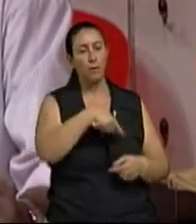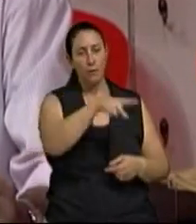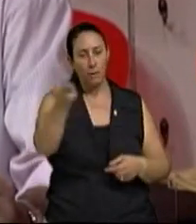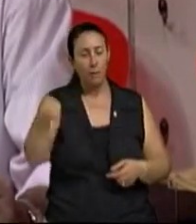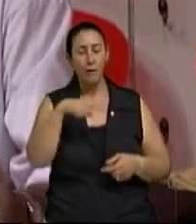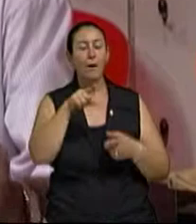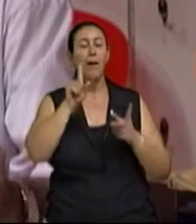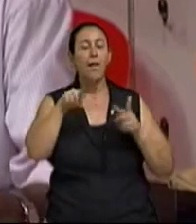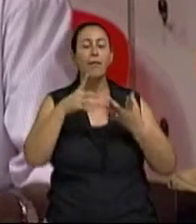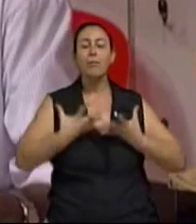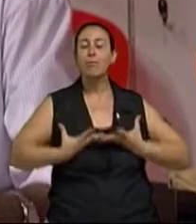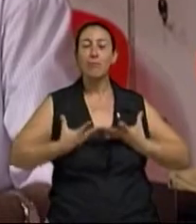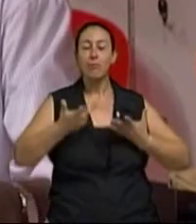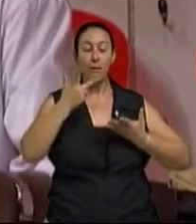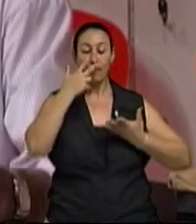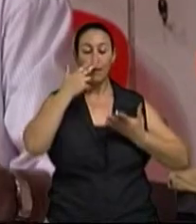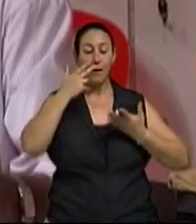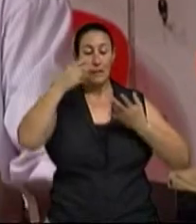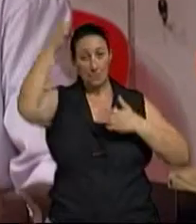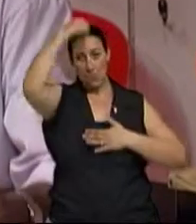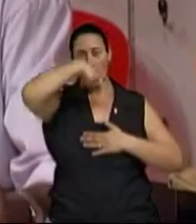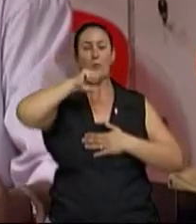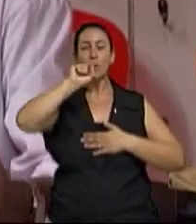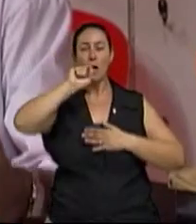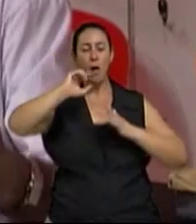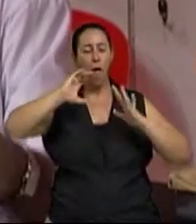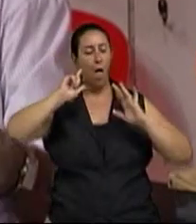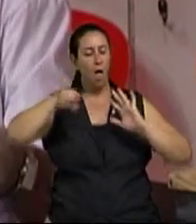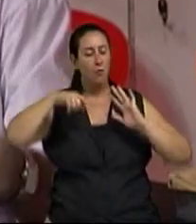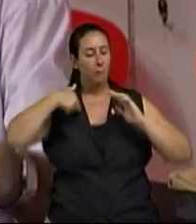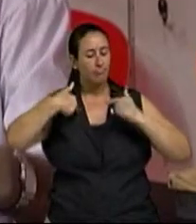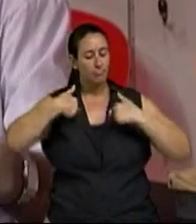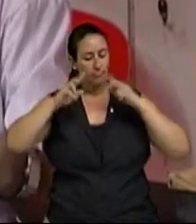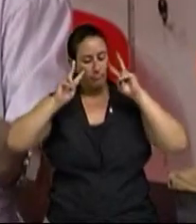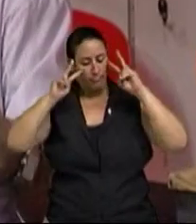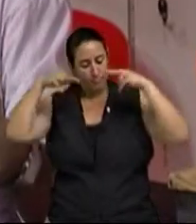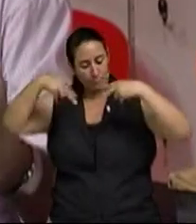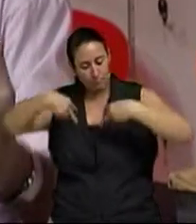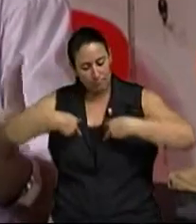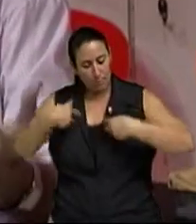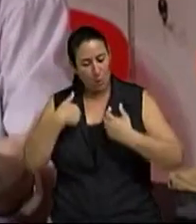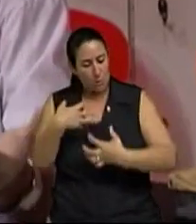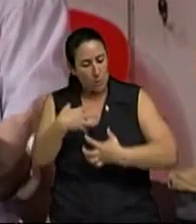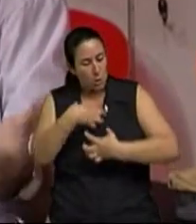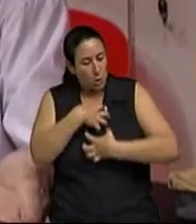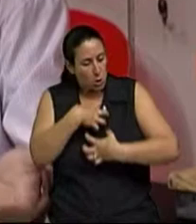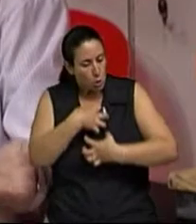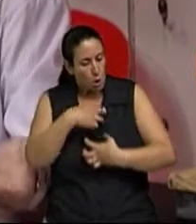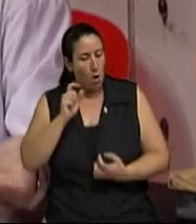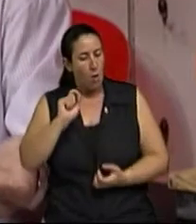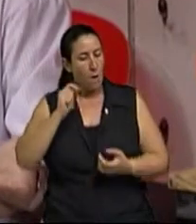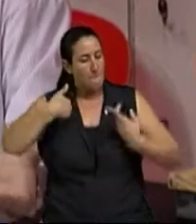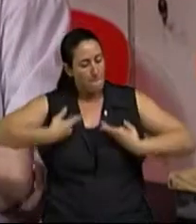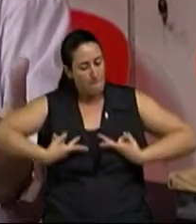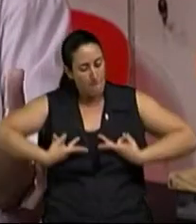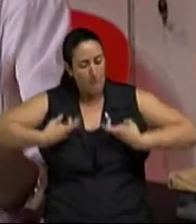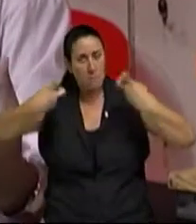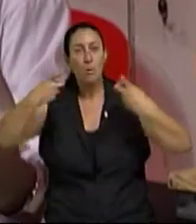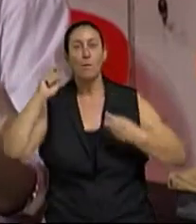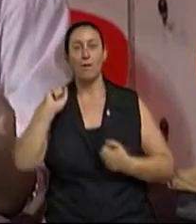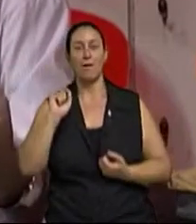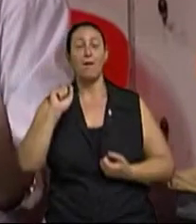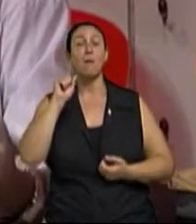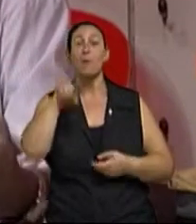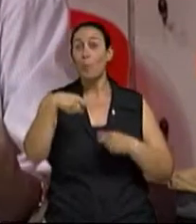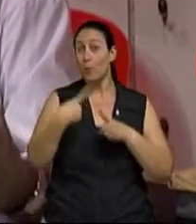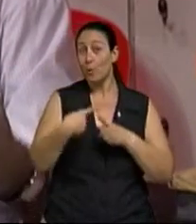si mesmo. É um olhar para si, é um poder se ver, é um poder se sentir, é um poder transcender. A vida